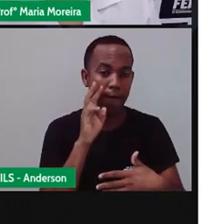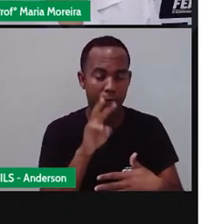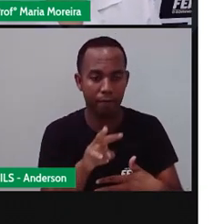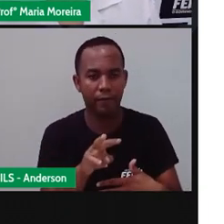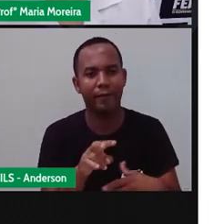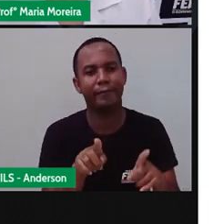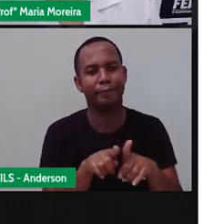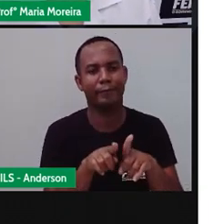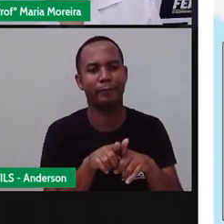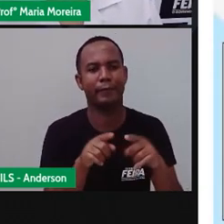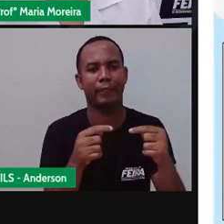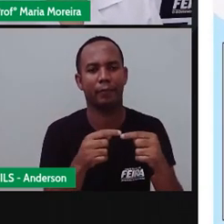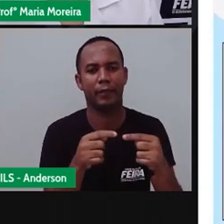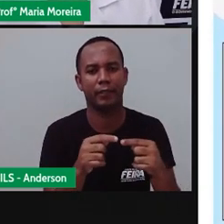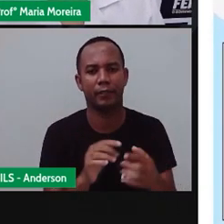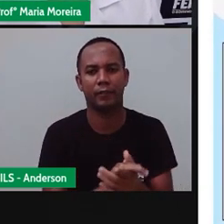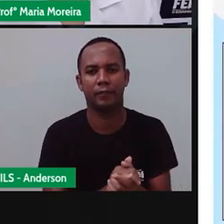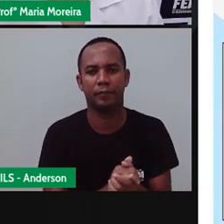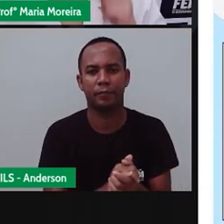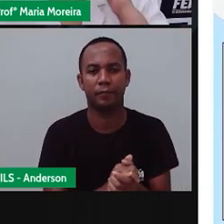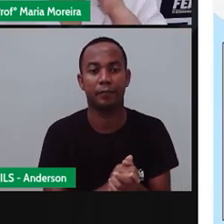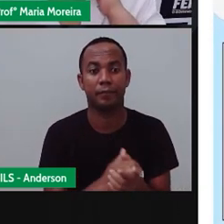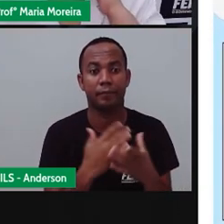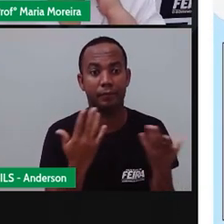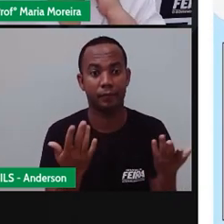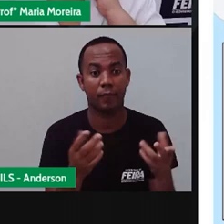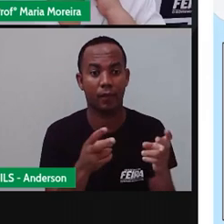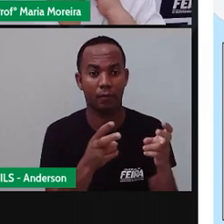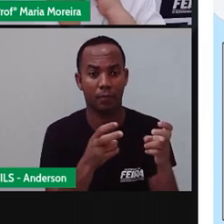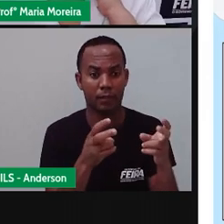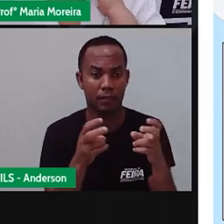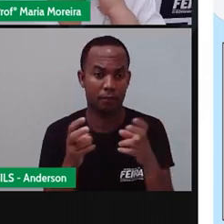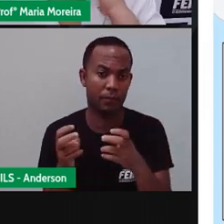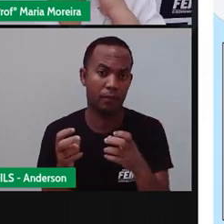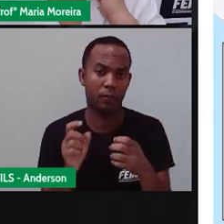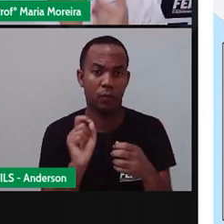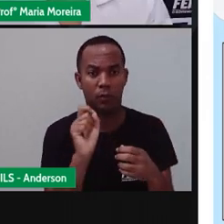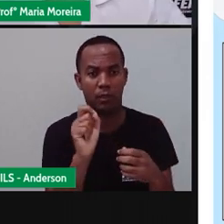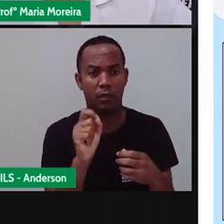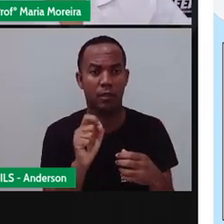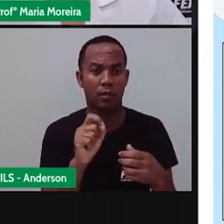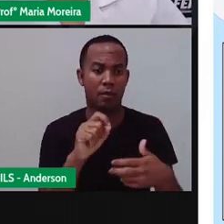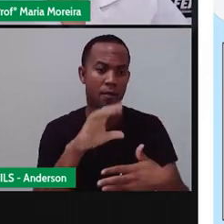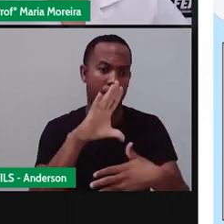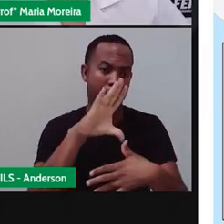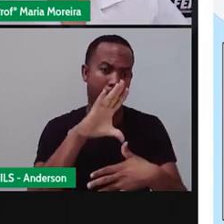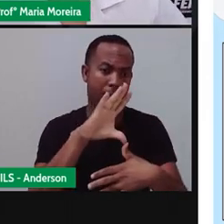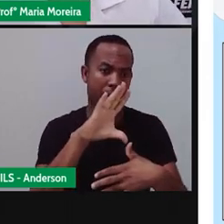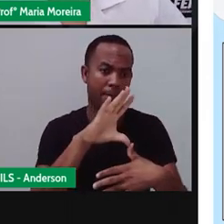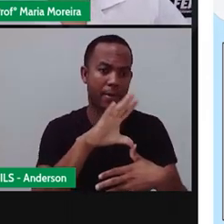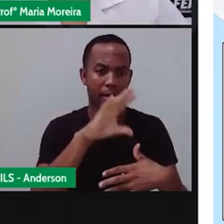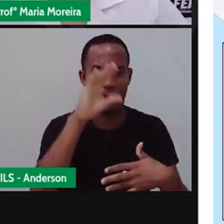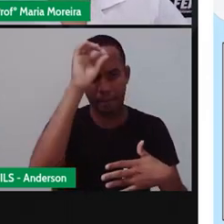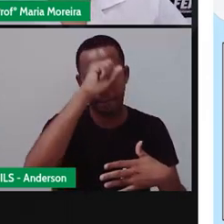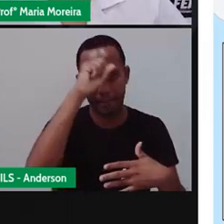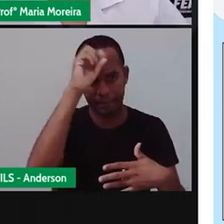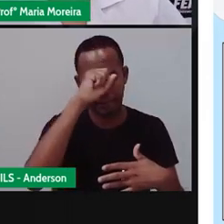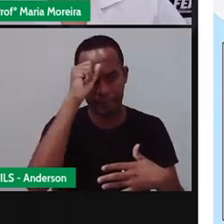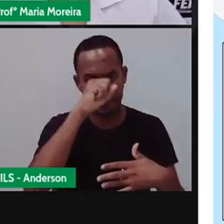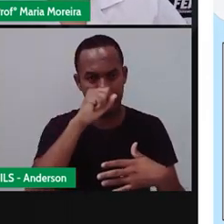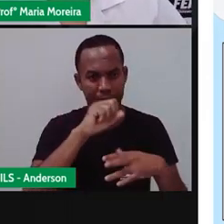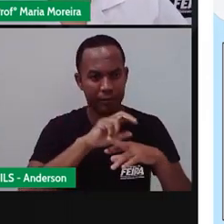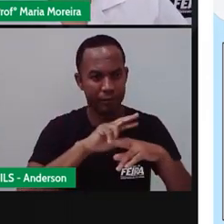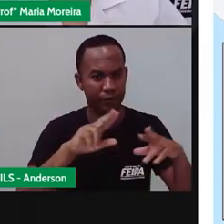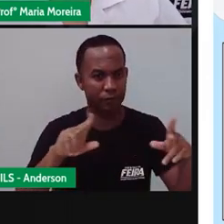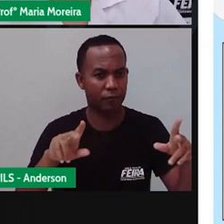tá? Tá? Bom, assim, observando, os mapas, né? Podemos aprender sobre várias coisas, como a